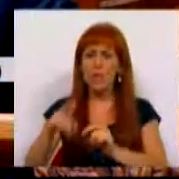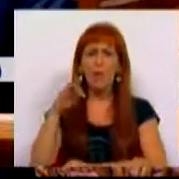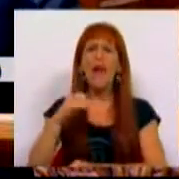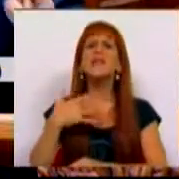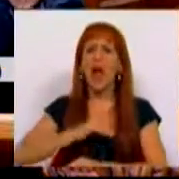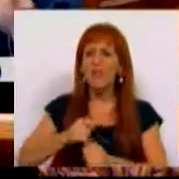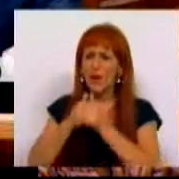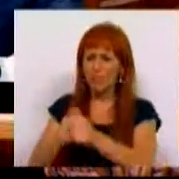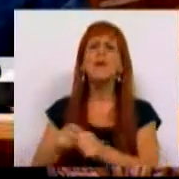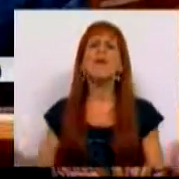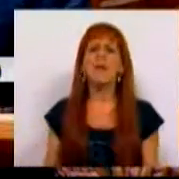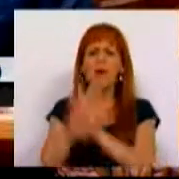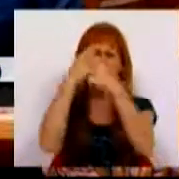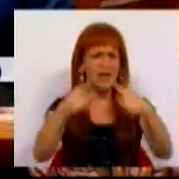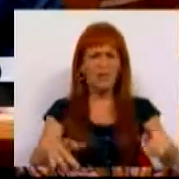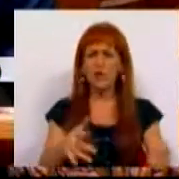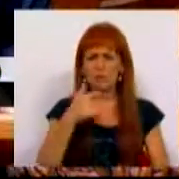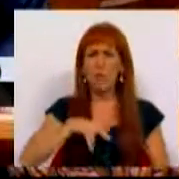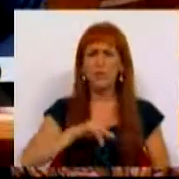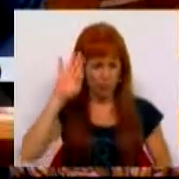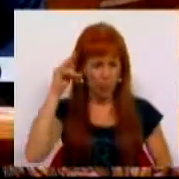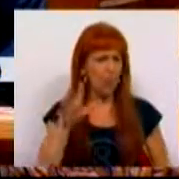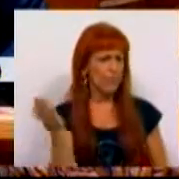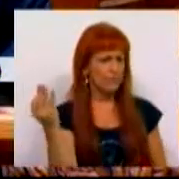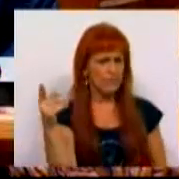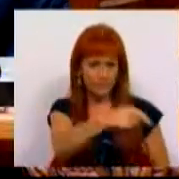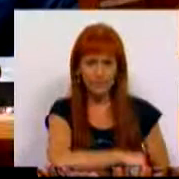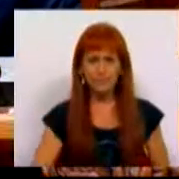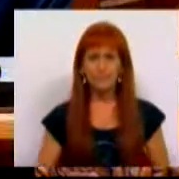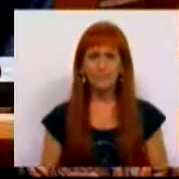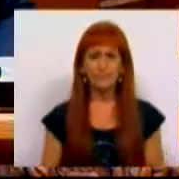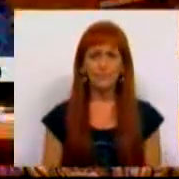Partido Socialista e vai ser clara a diferença e os portugueses saberão reconhecê-la. Muito obrigado.